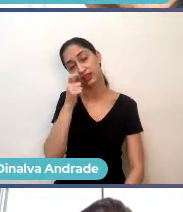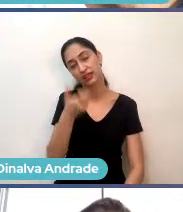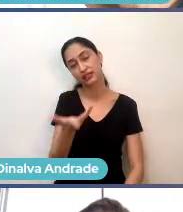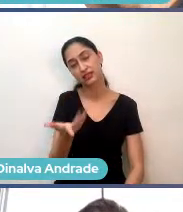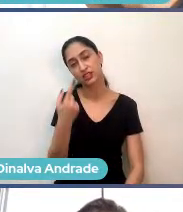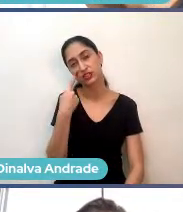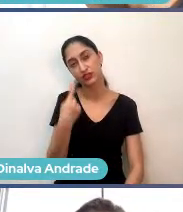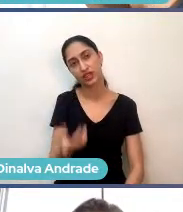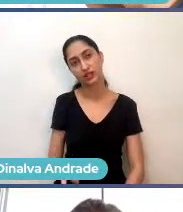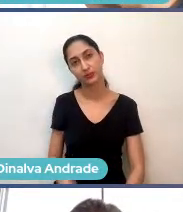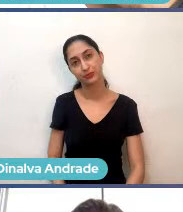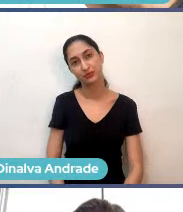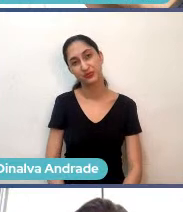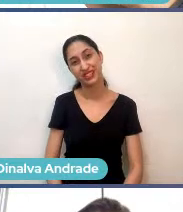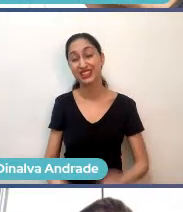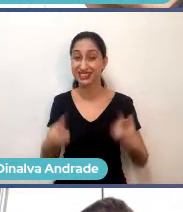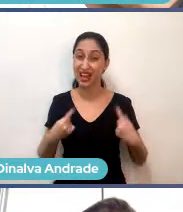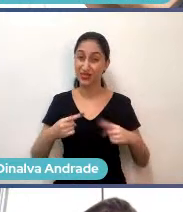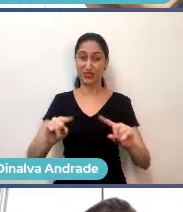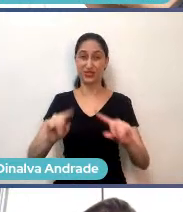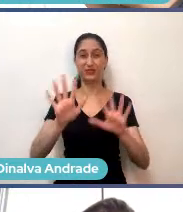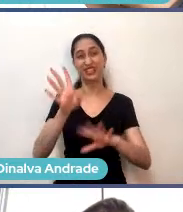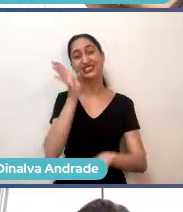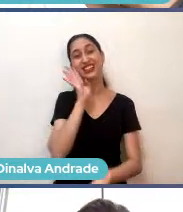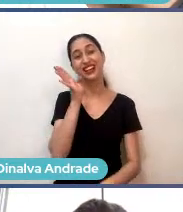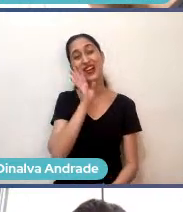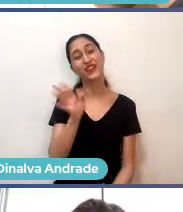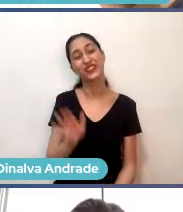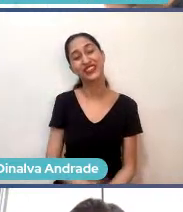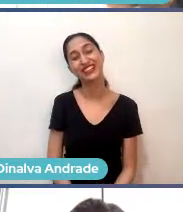vivenciar e é desafiador, mas é legal, assim.